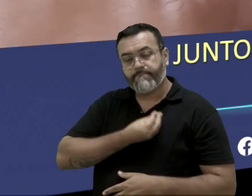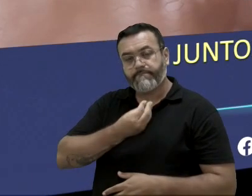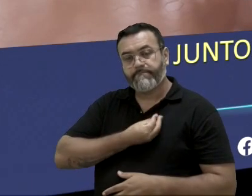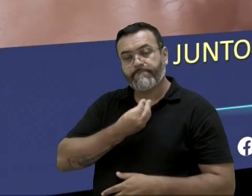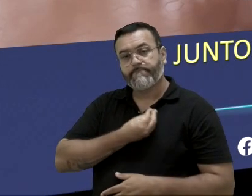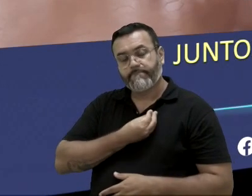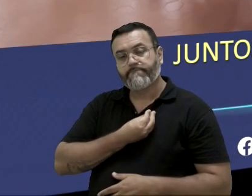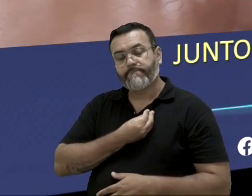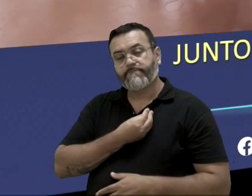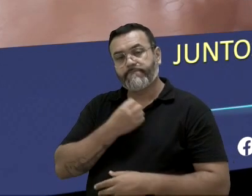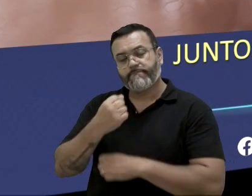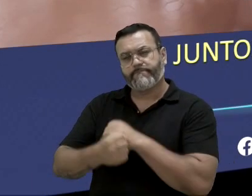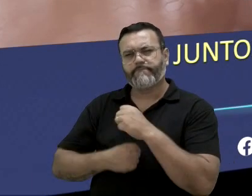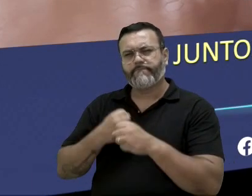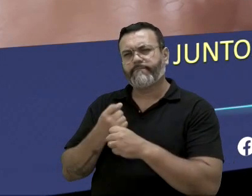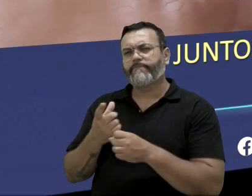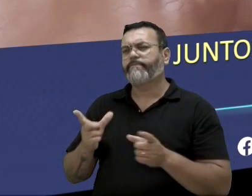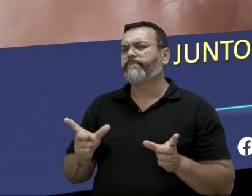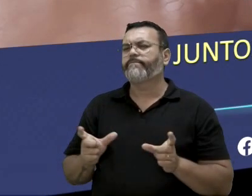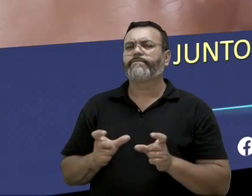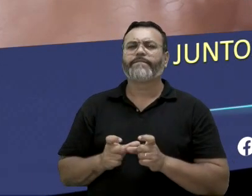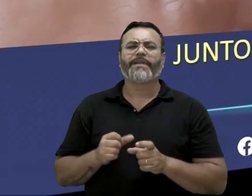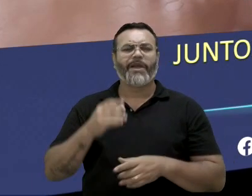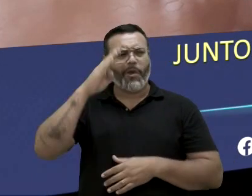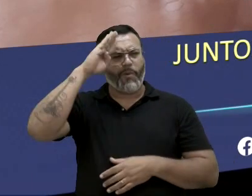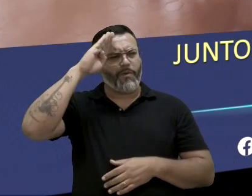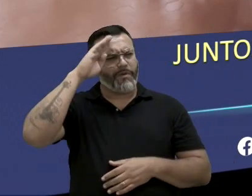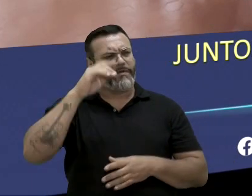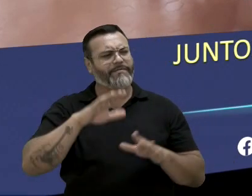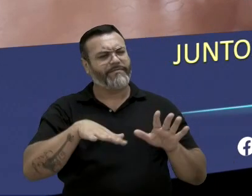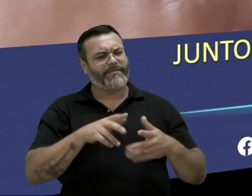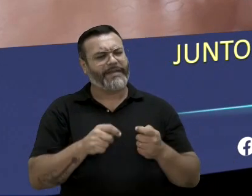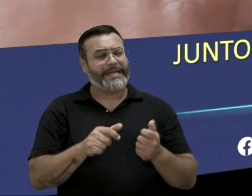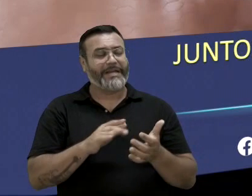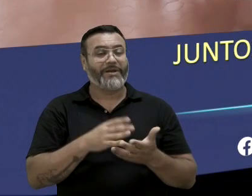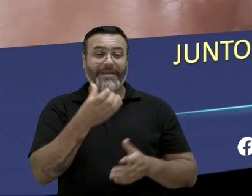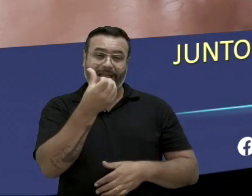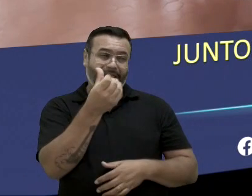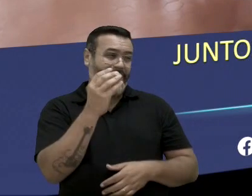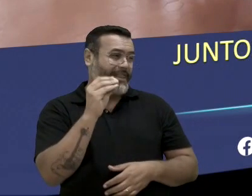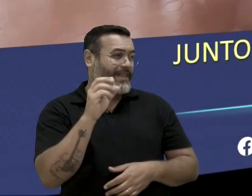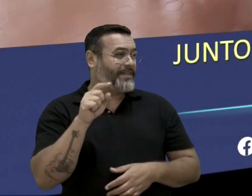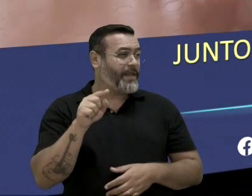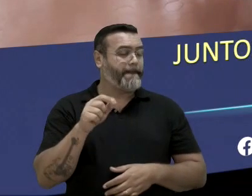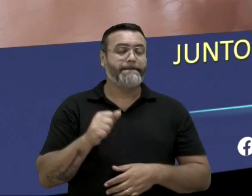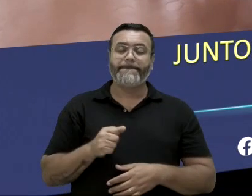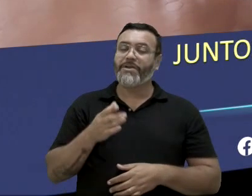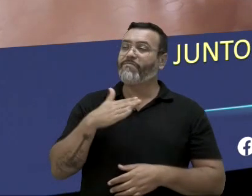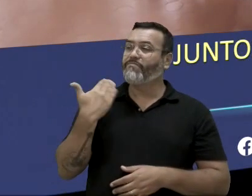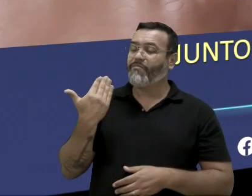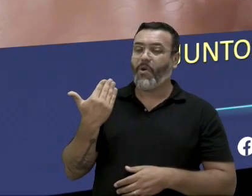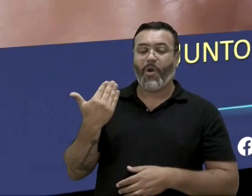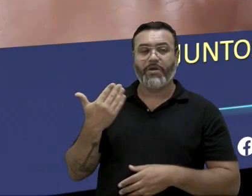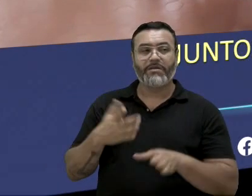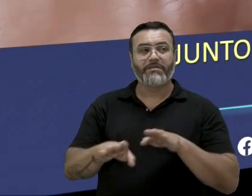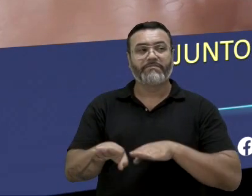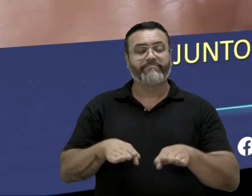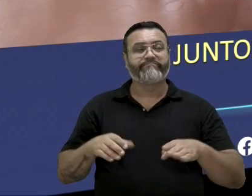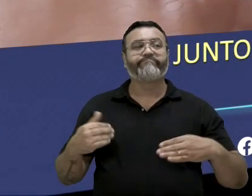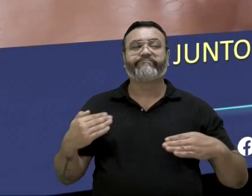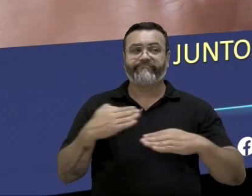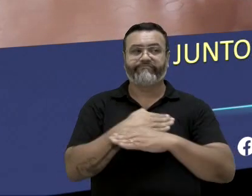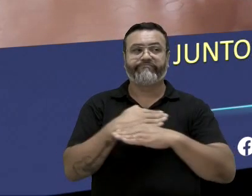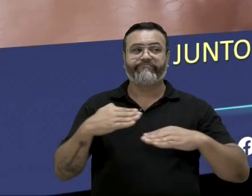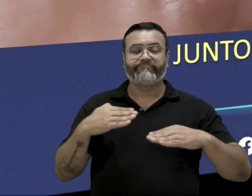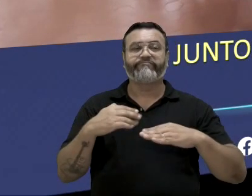nós viemos diminuindo. Vereador Bonet, nós já tivemos quase 60 mil mortos no trânsito. E nós viemos reduzindo, reduzindo, se eu não